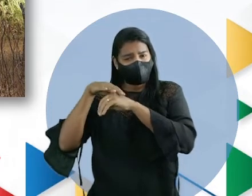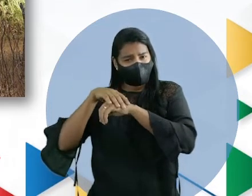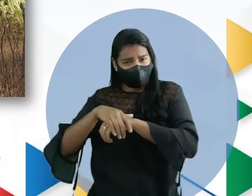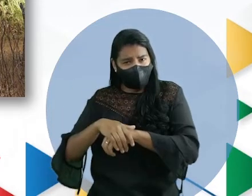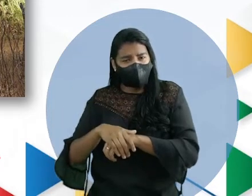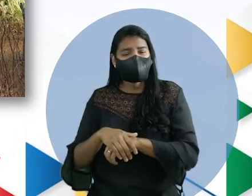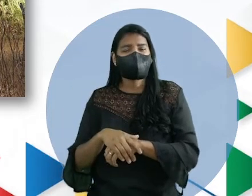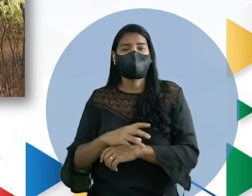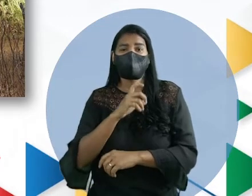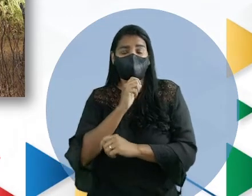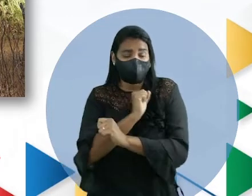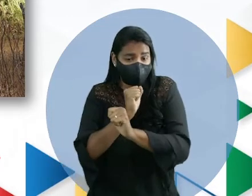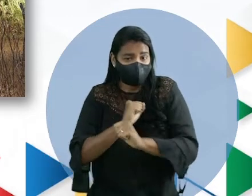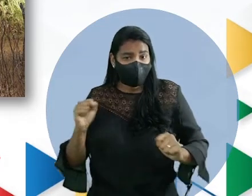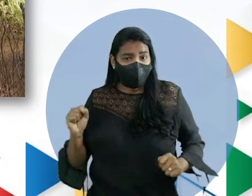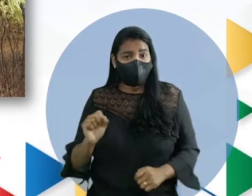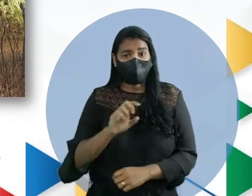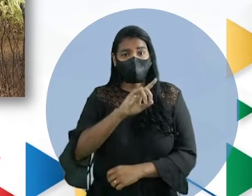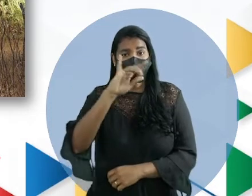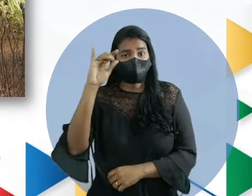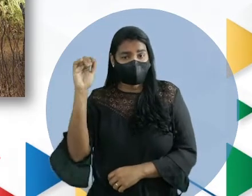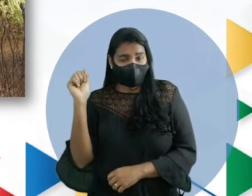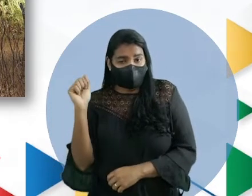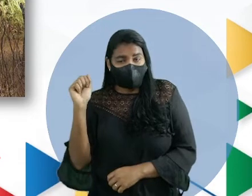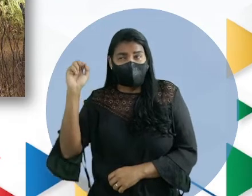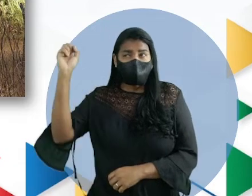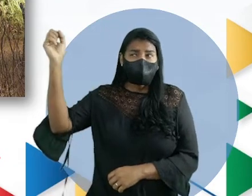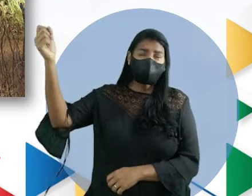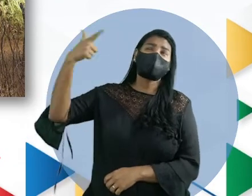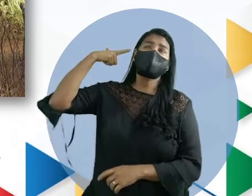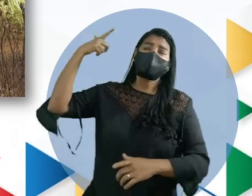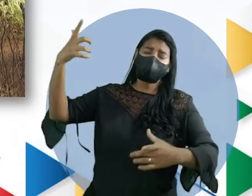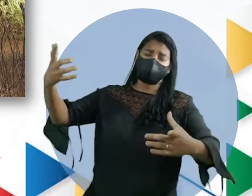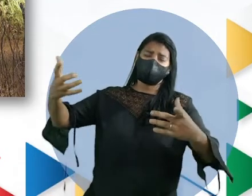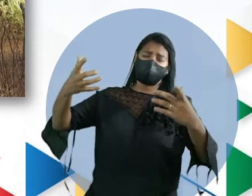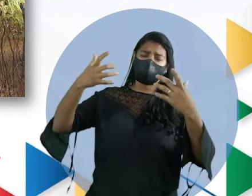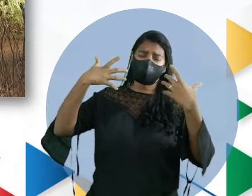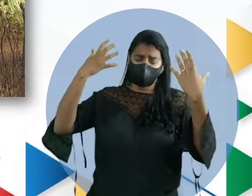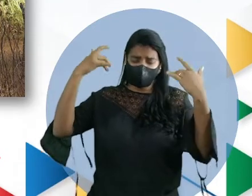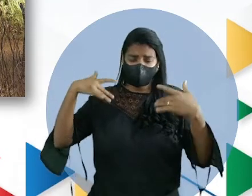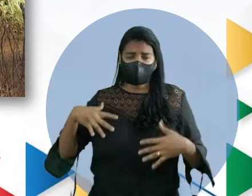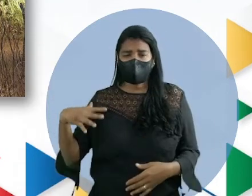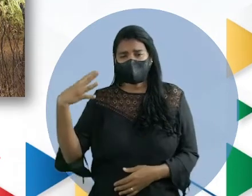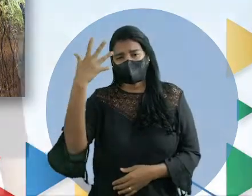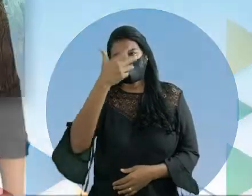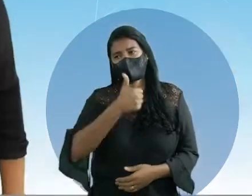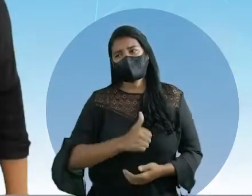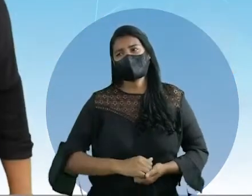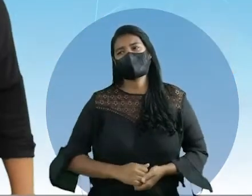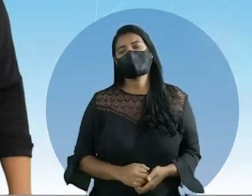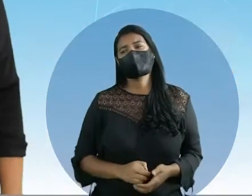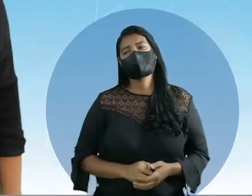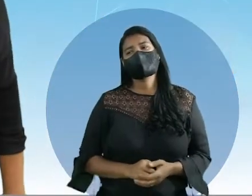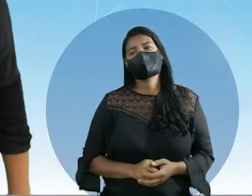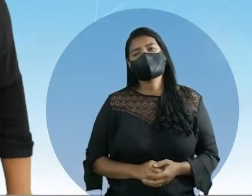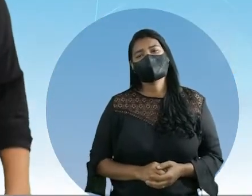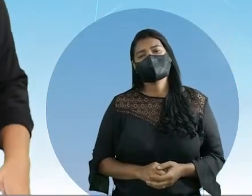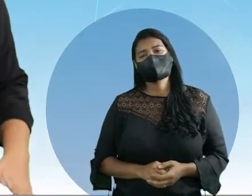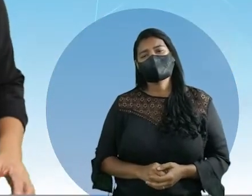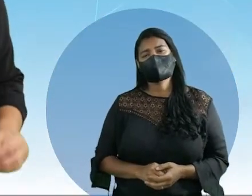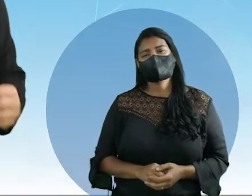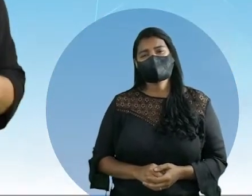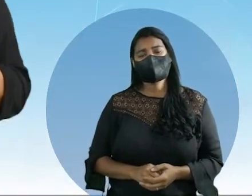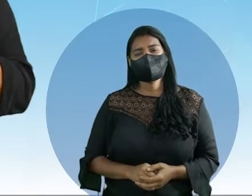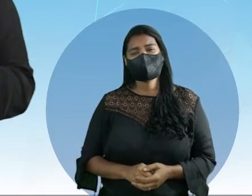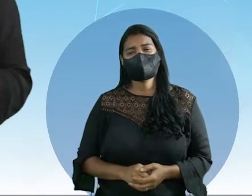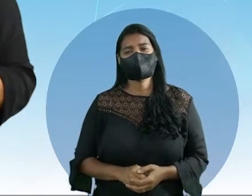danado. Durante o dia, aquele calor torrencial. Mas é linda essa paisagem, viu? Então, bora